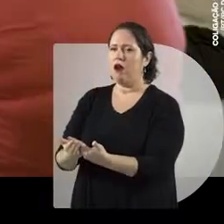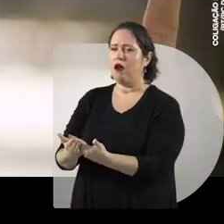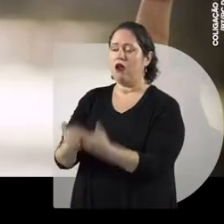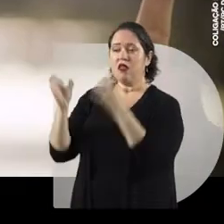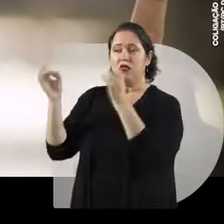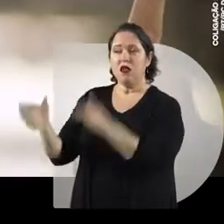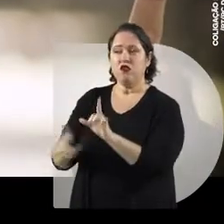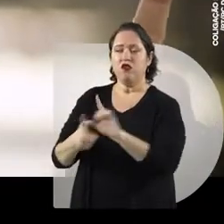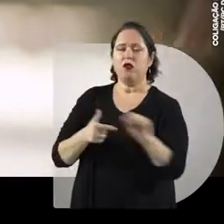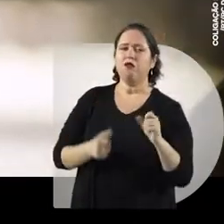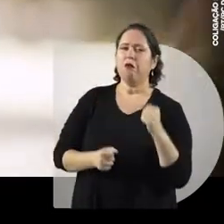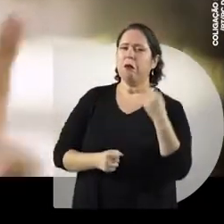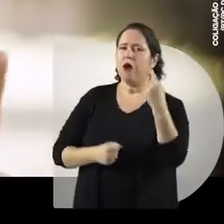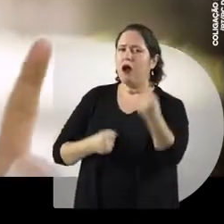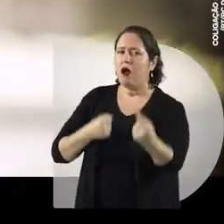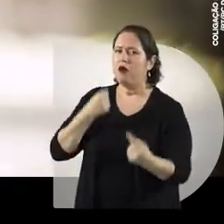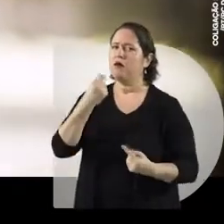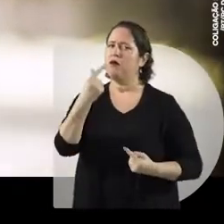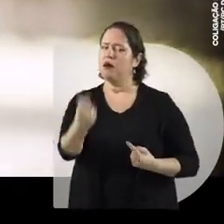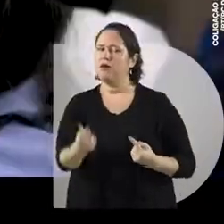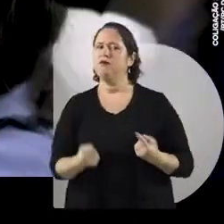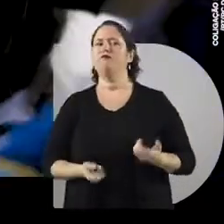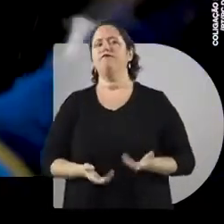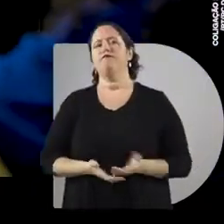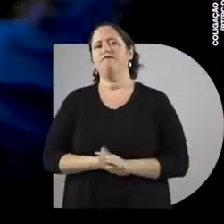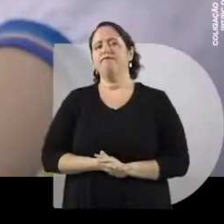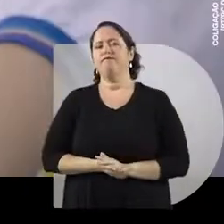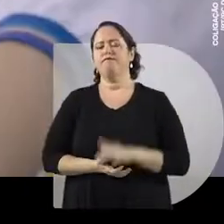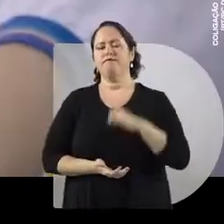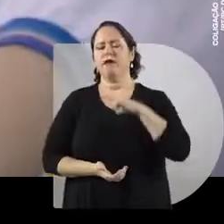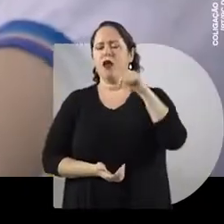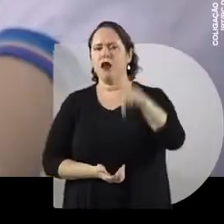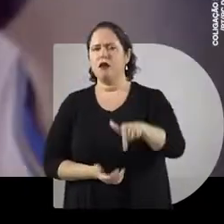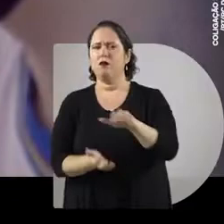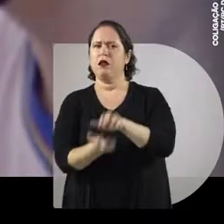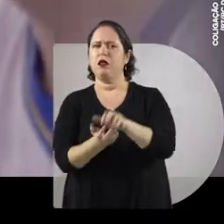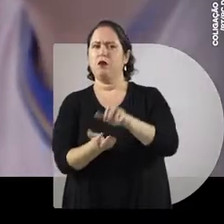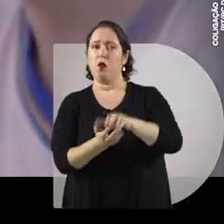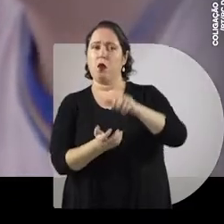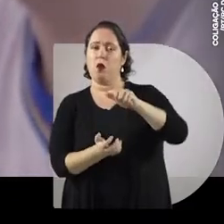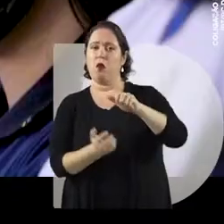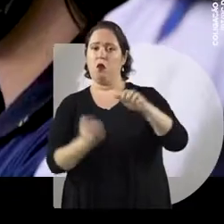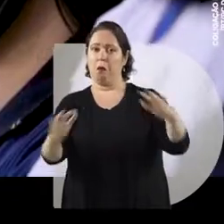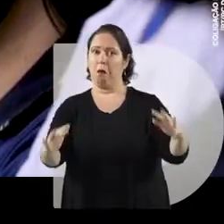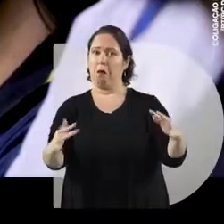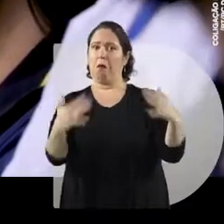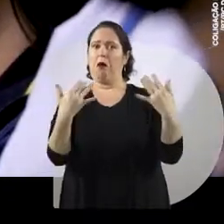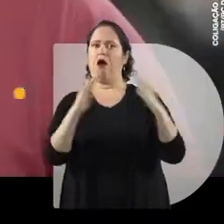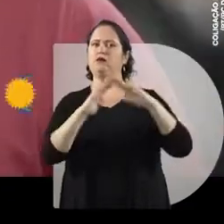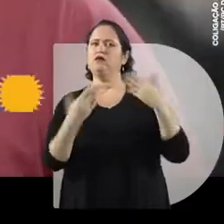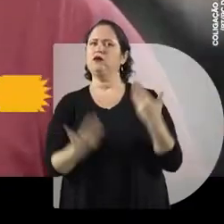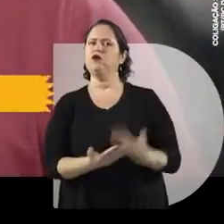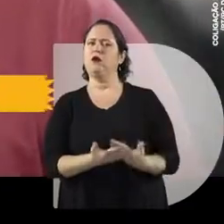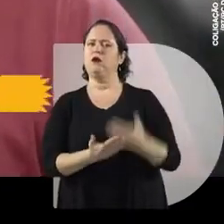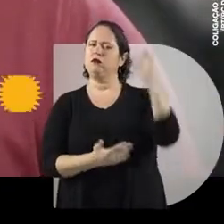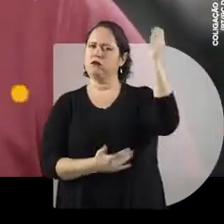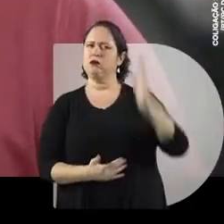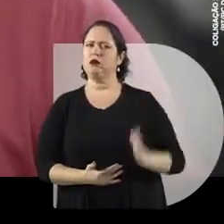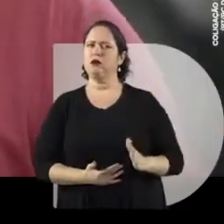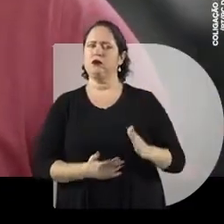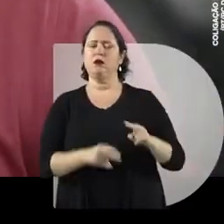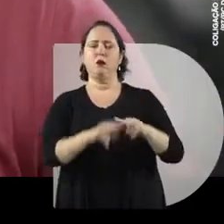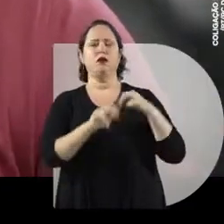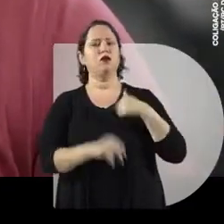pouco mais de um abandonam na escola no meio do ano. A gente tem aqui em Pernambuco a escola mais atrativa do Brasil. Então eu peço que você